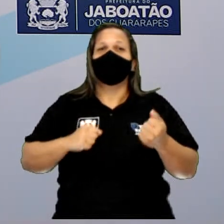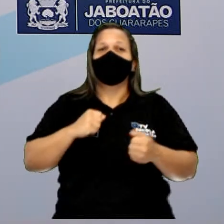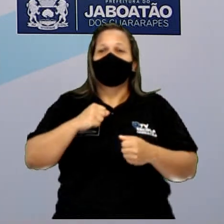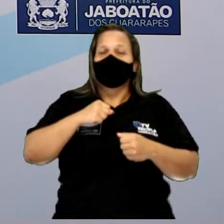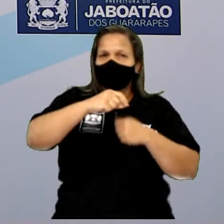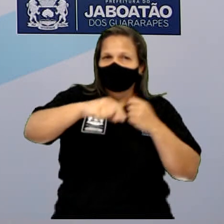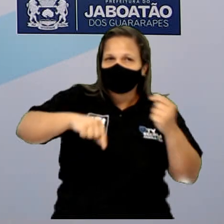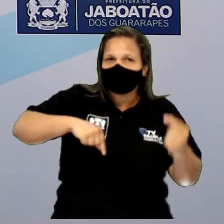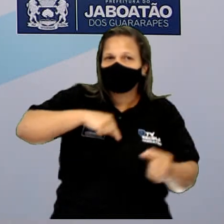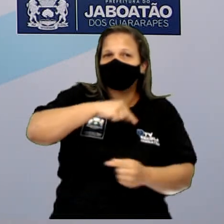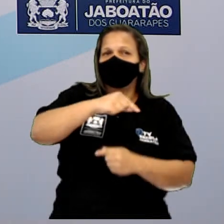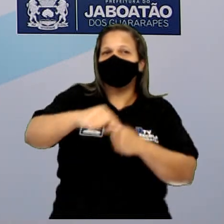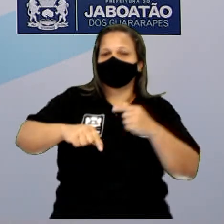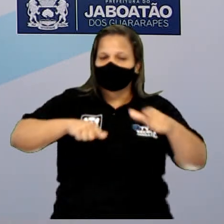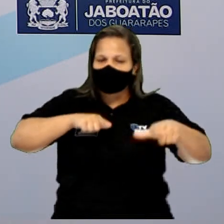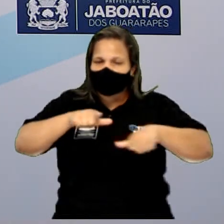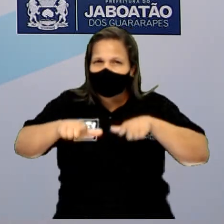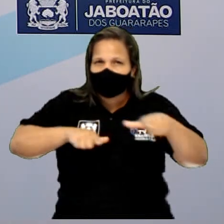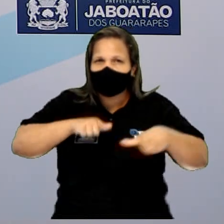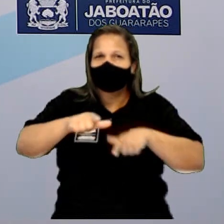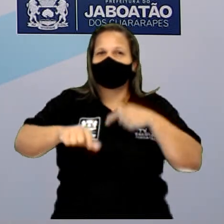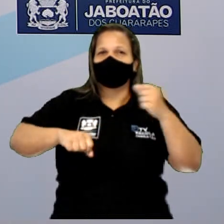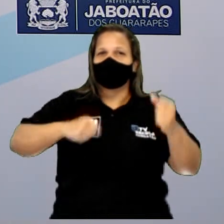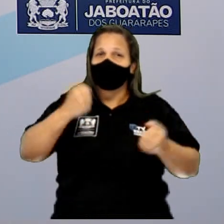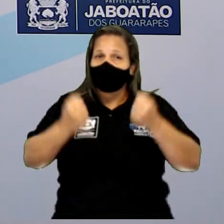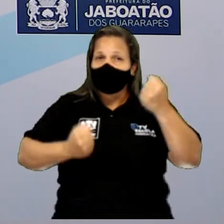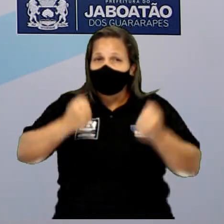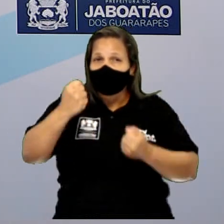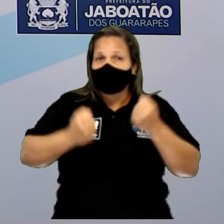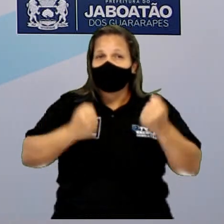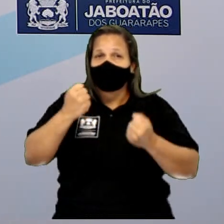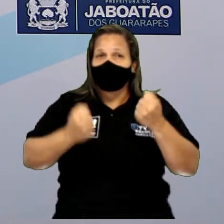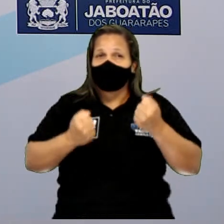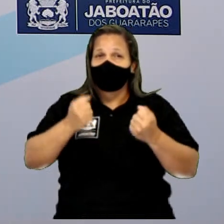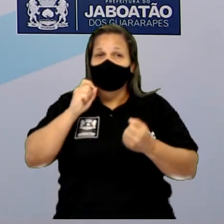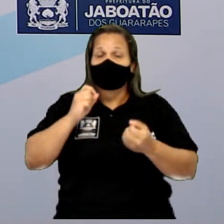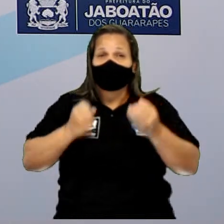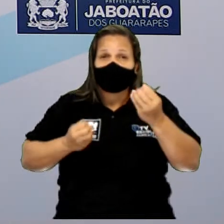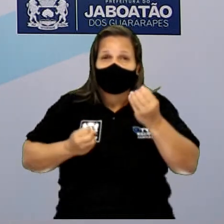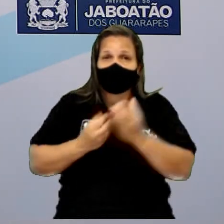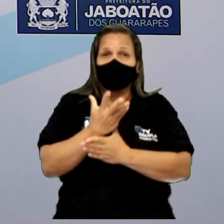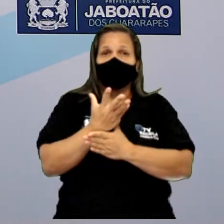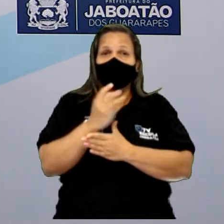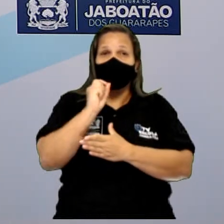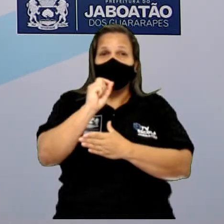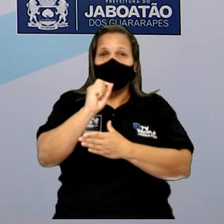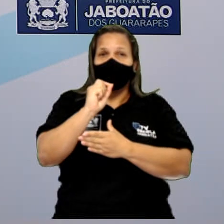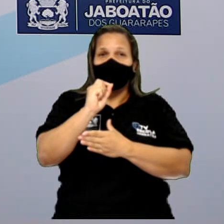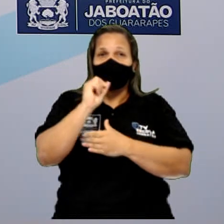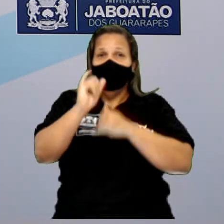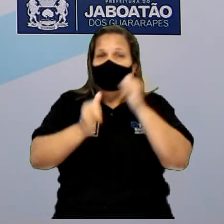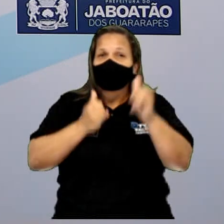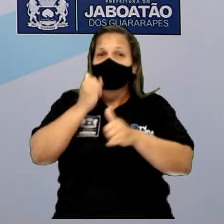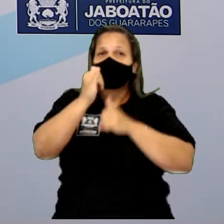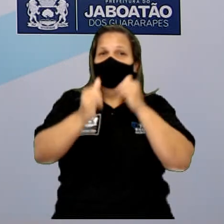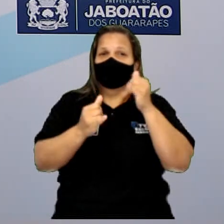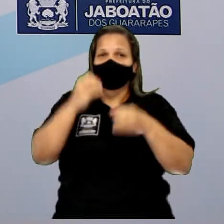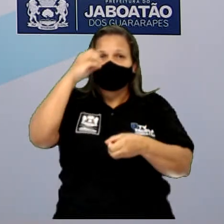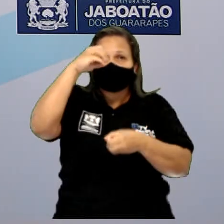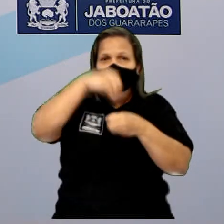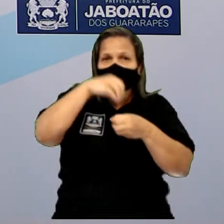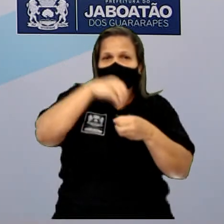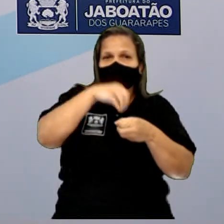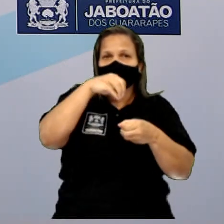esse giro do carro gira um dínamo que gera eletricidade, é armazenada nessa bateria.